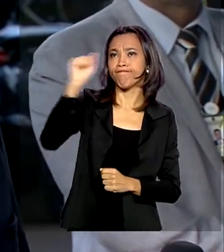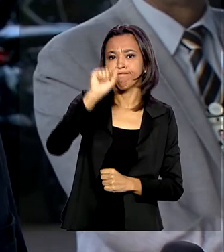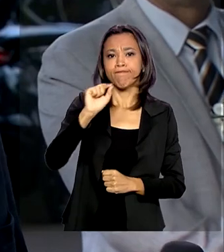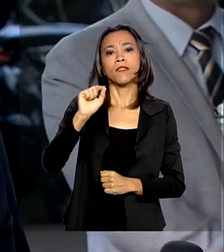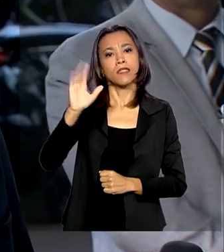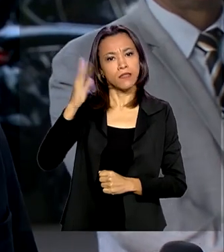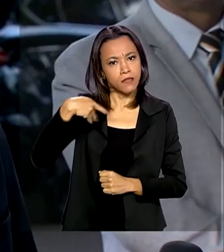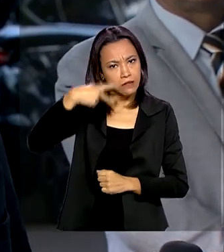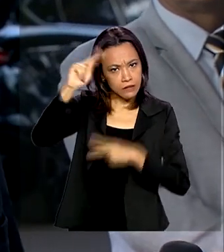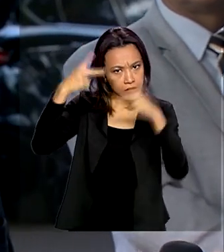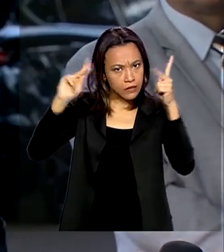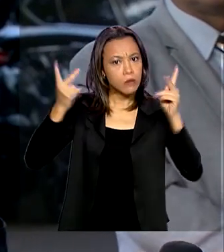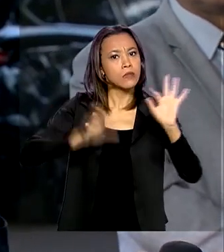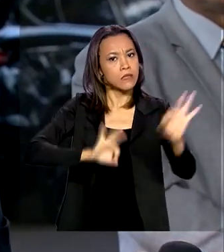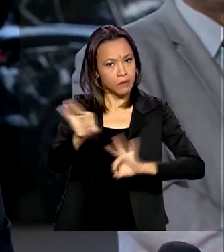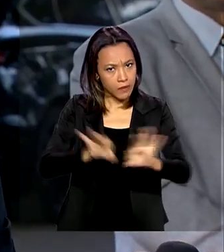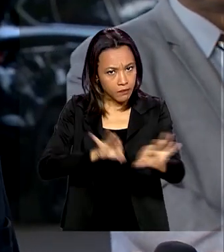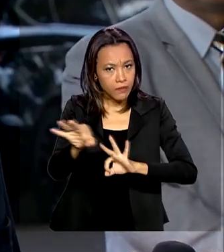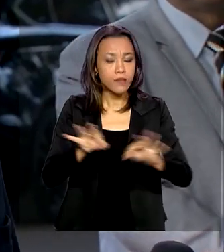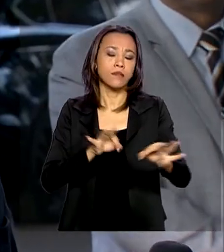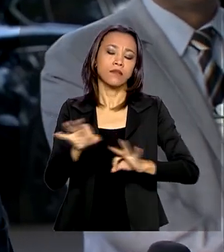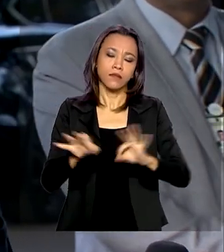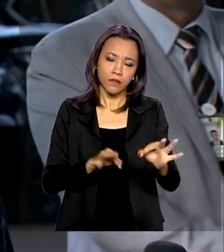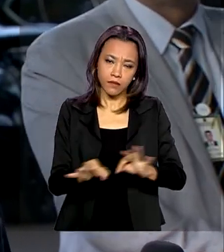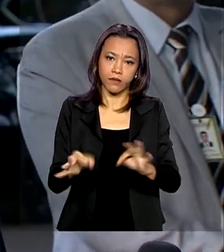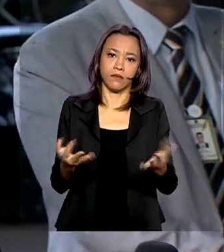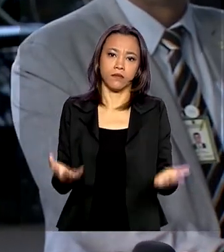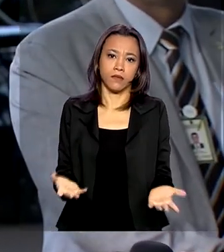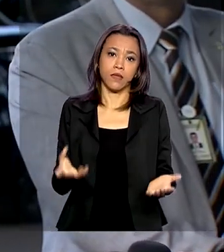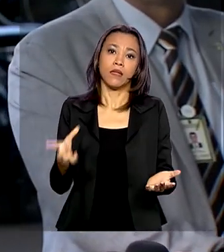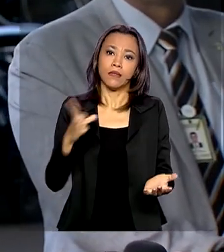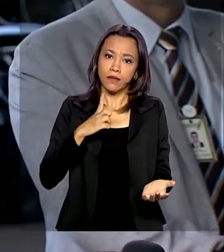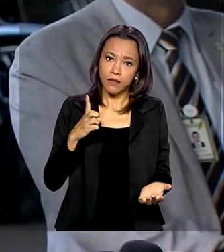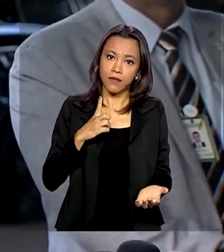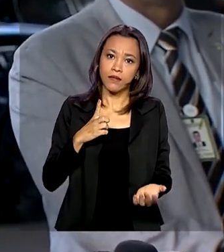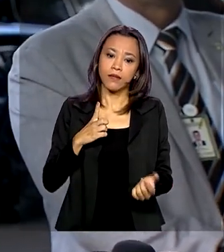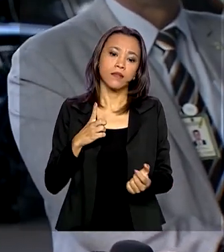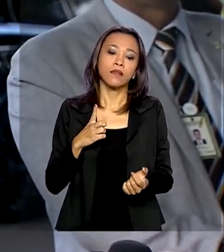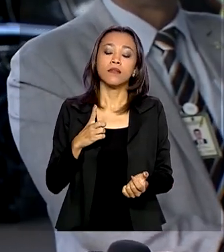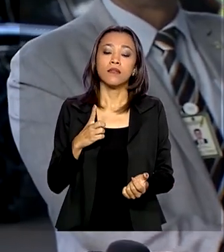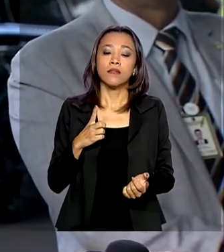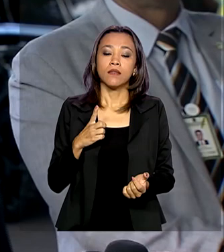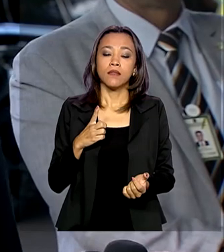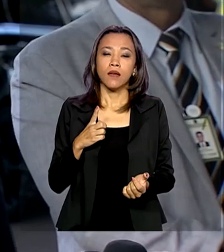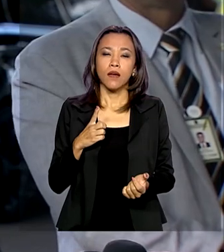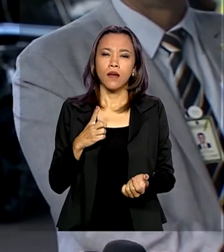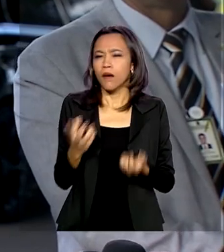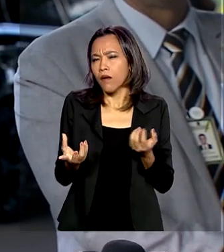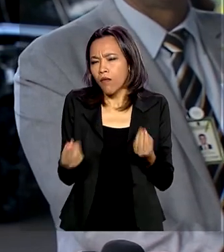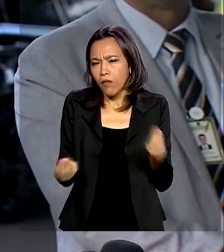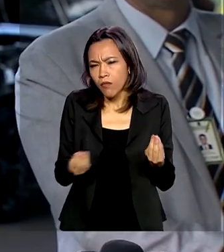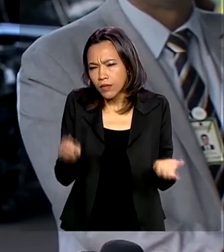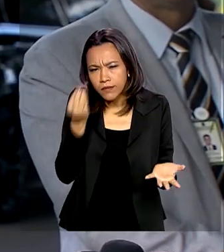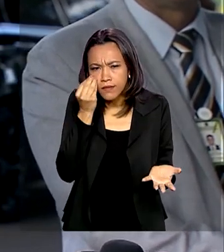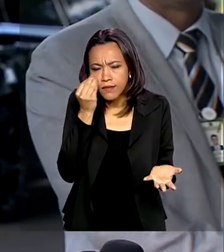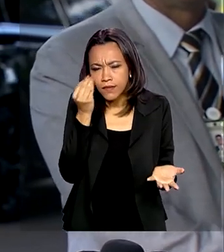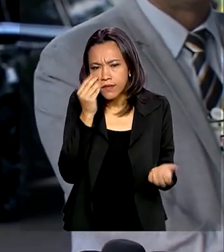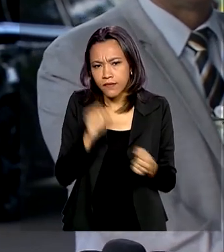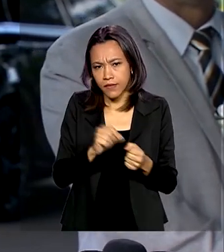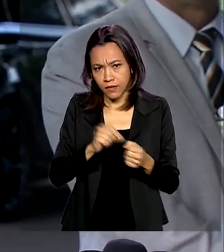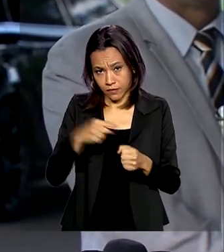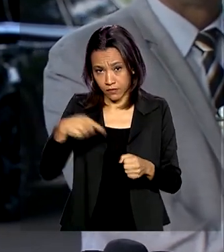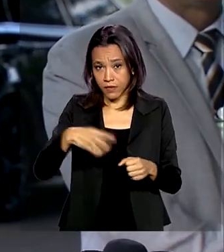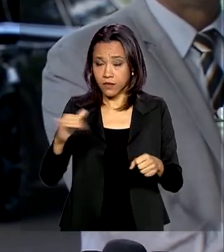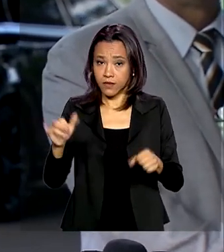Estamos nos preparando com hospitais de campanha também. Existe essa possibilidade. Obviamente, o a gente tenta fazer com essas medidas agora?